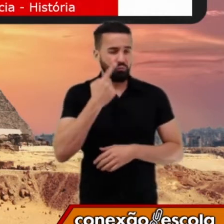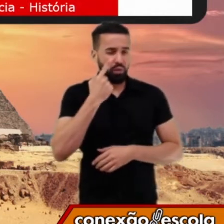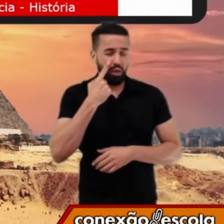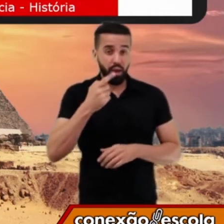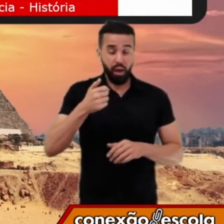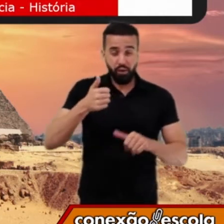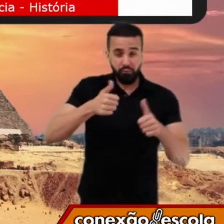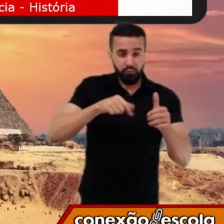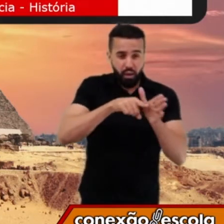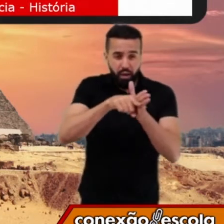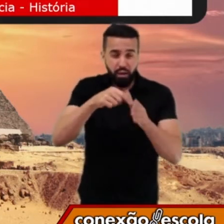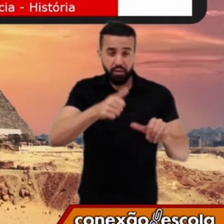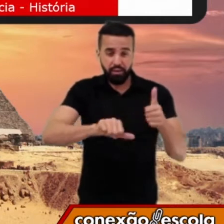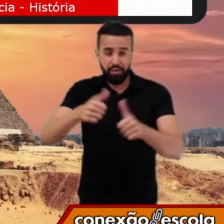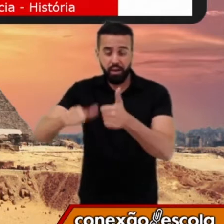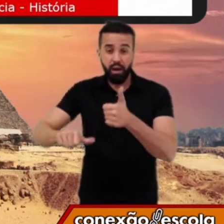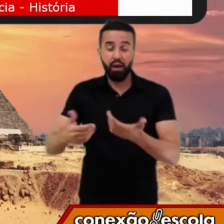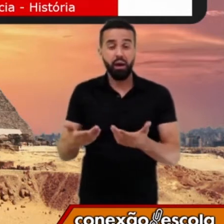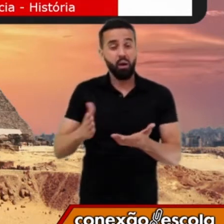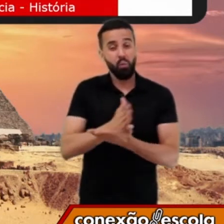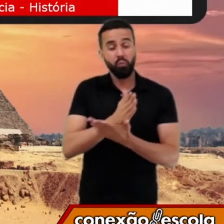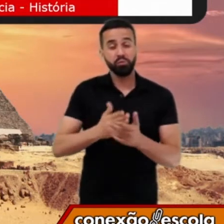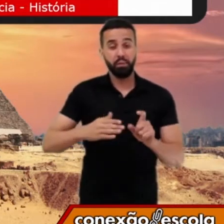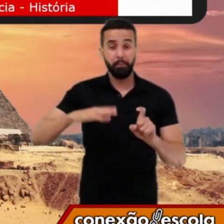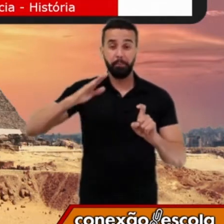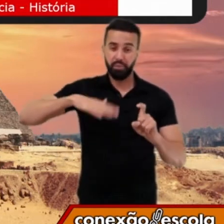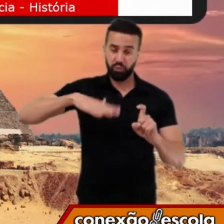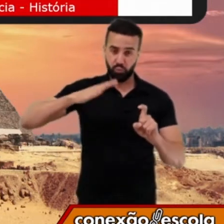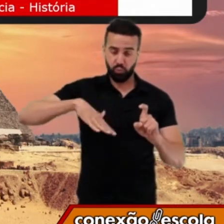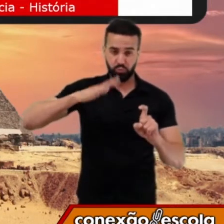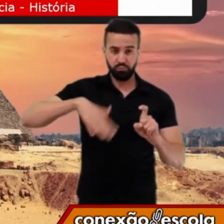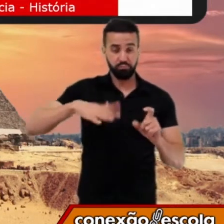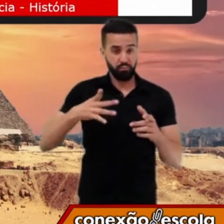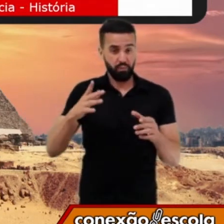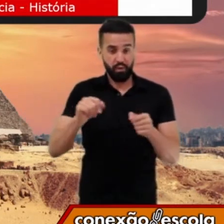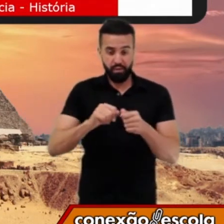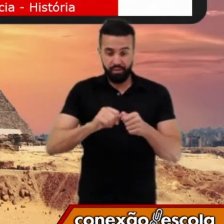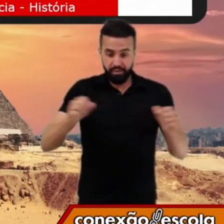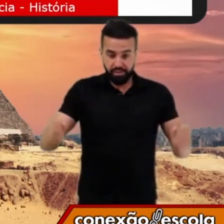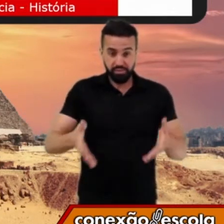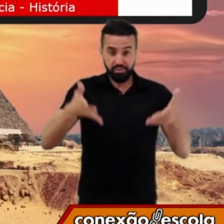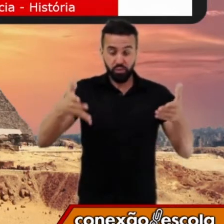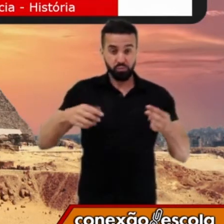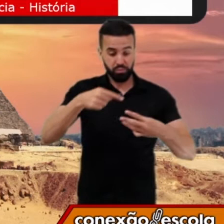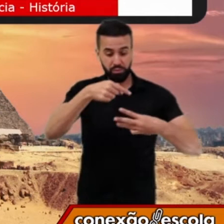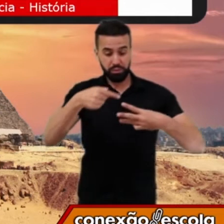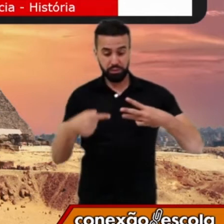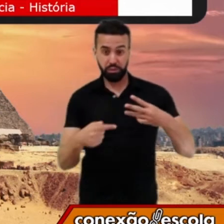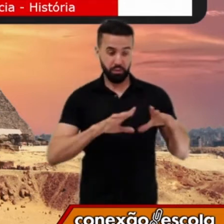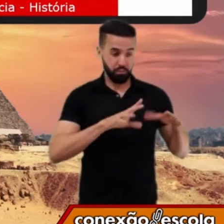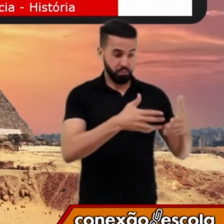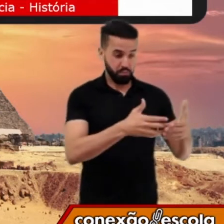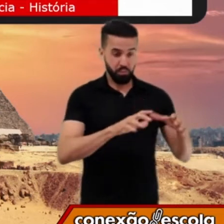dos mitos de criação de três civilizações. São três civilizações